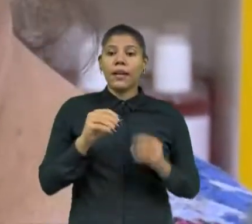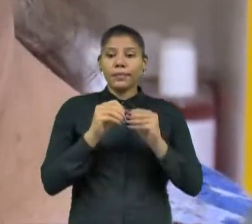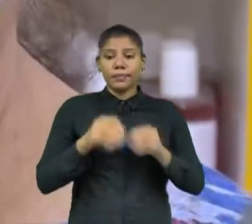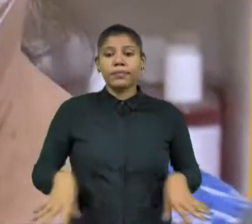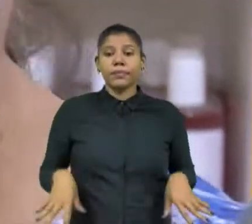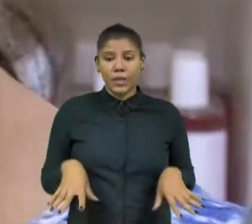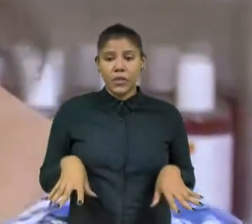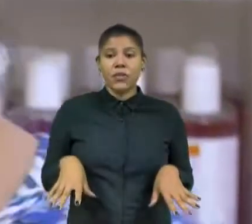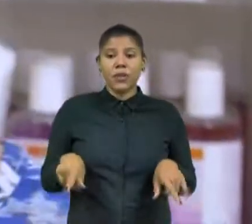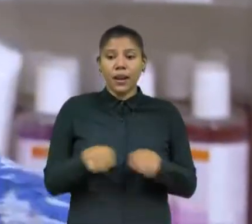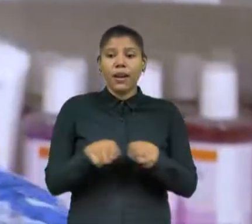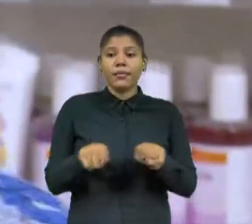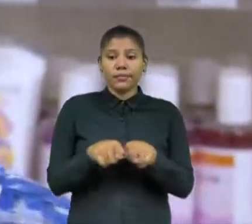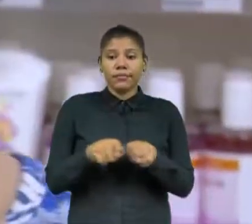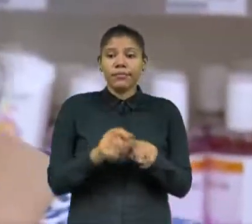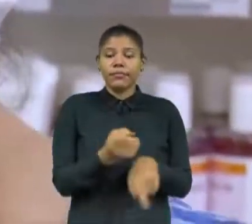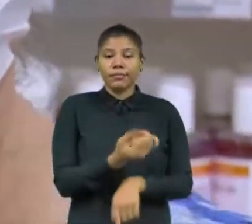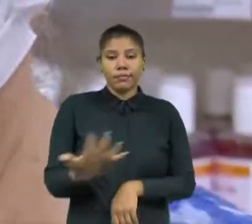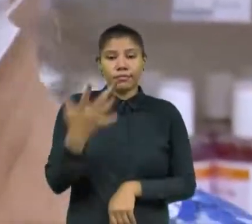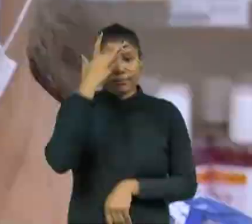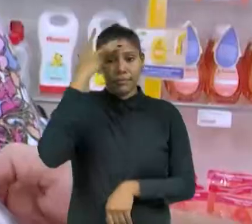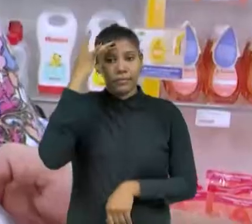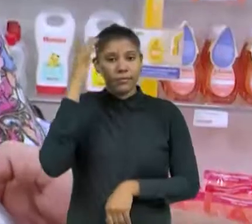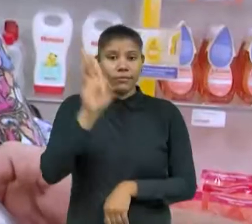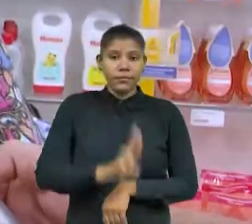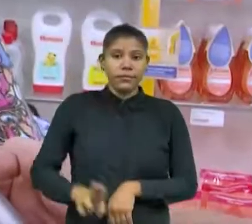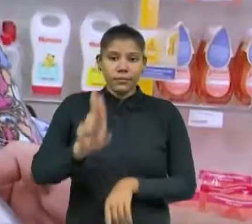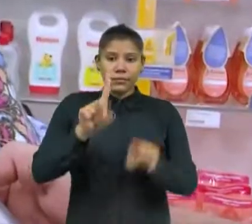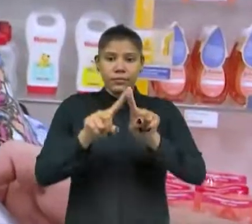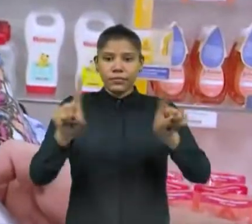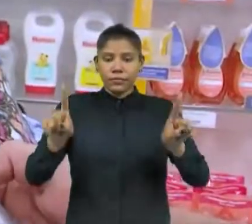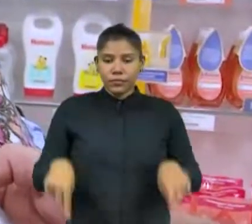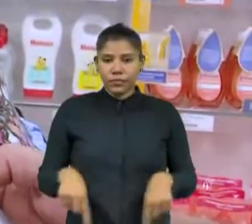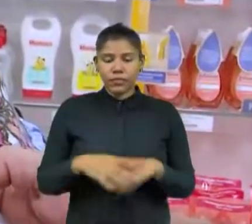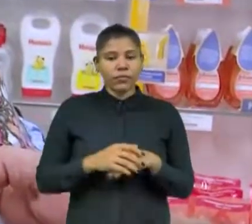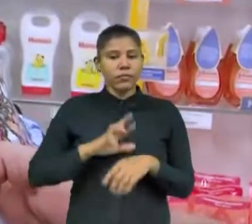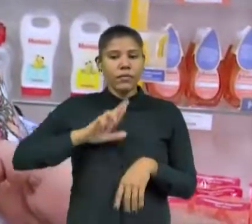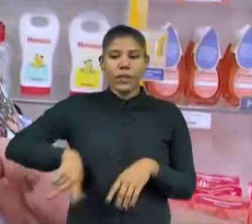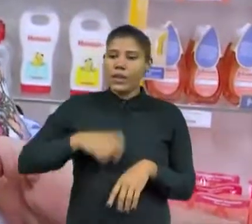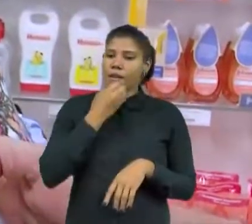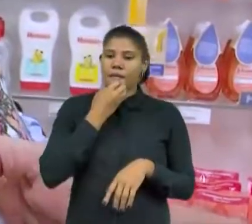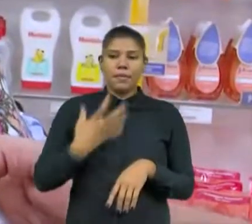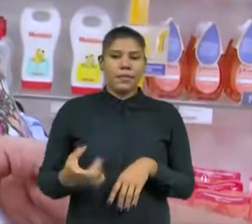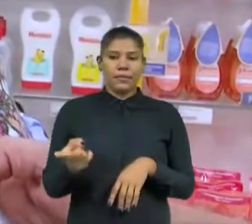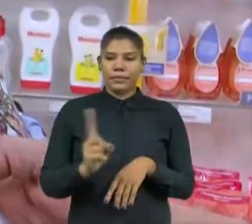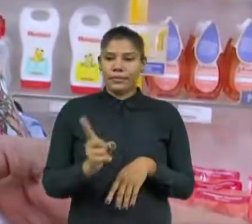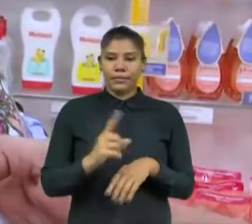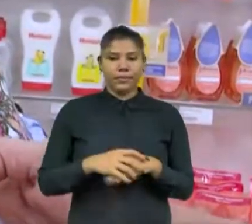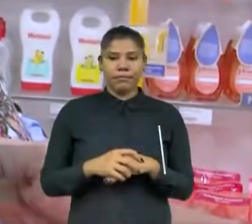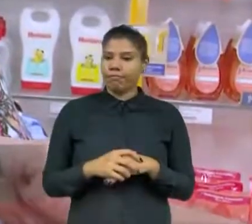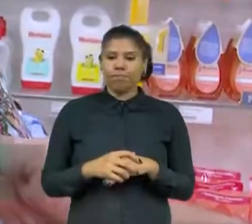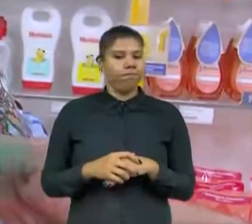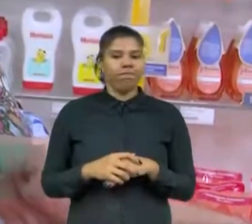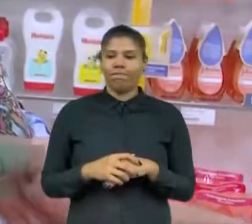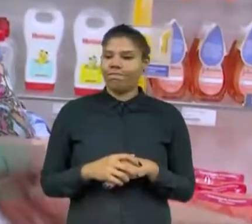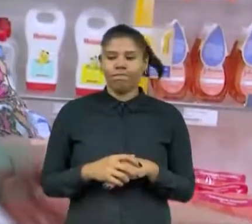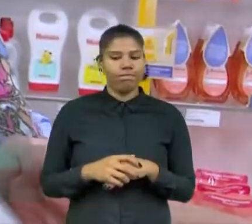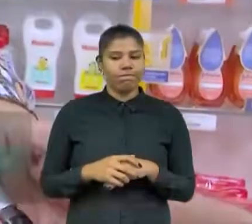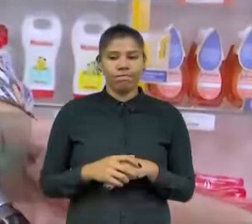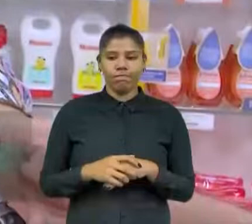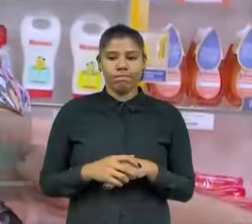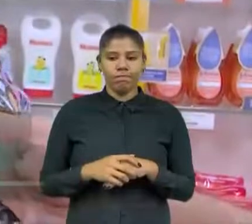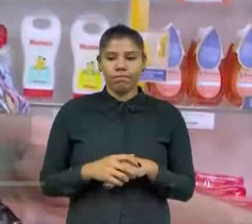e a muitas pessoas beneficiadas pelo programa. Não é bom, não é bom para ninguém, para nenhuma pessoa da